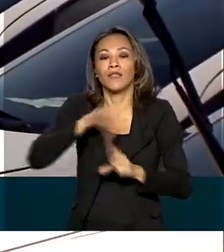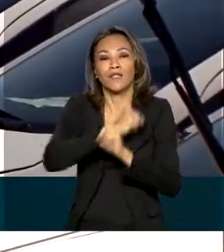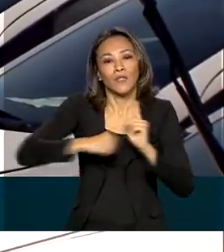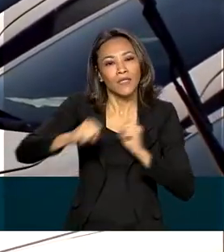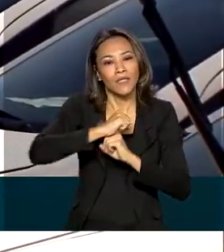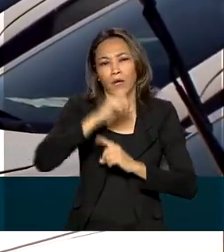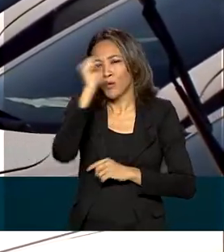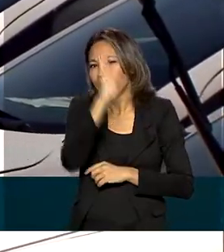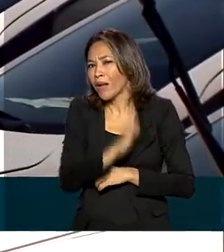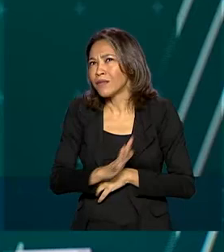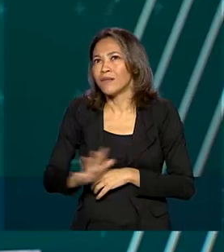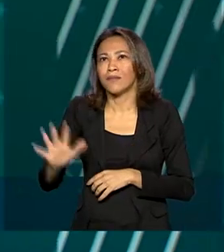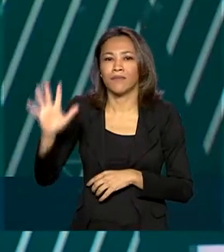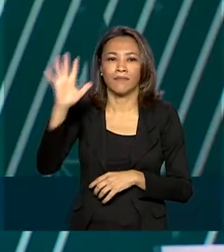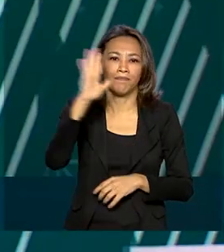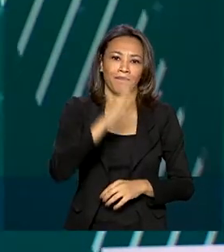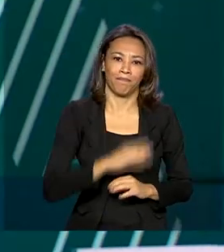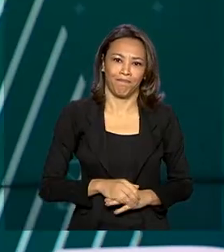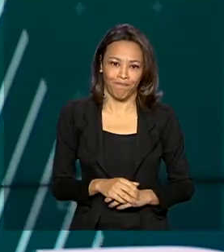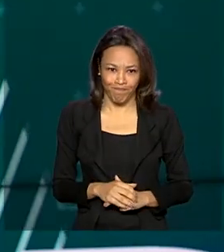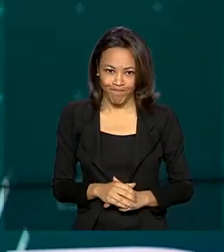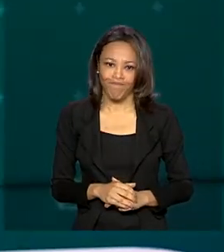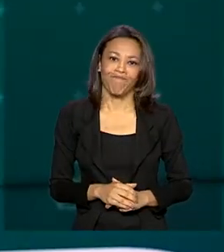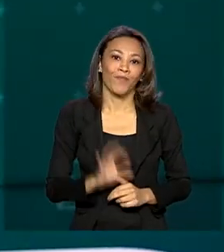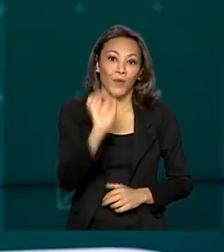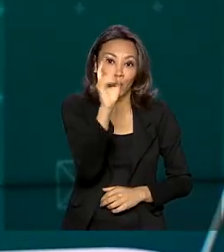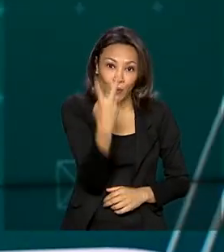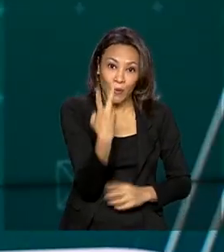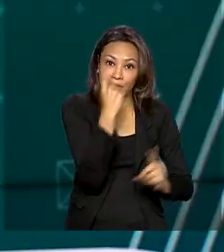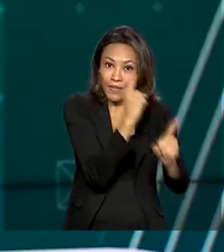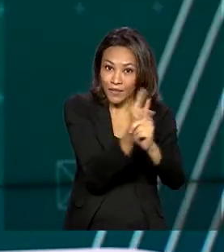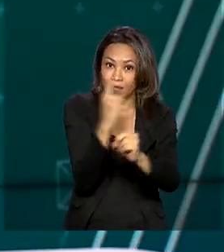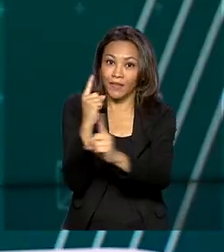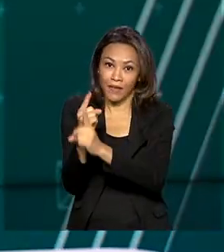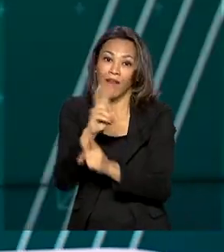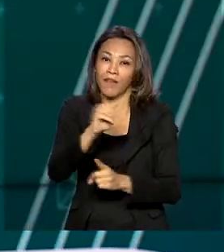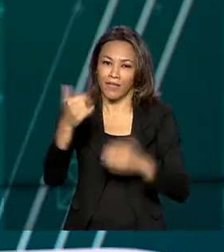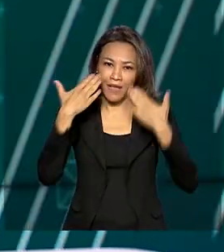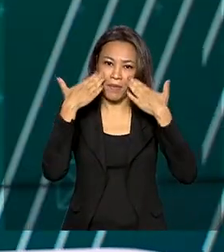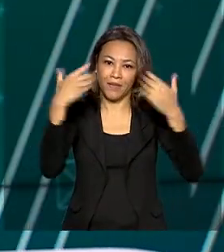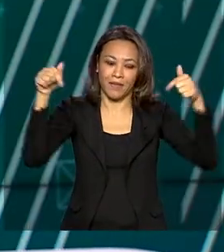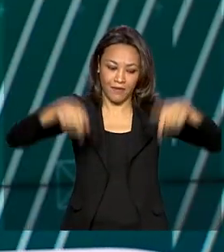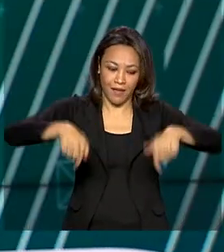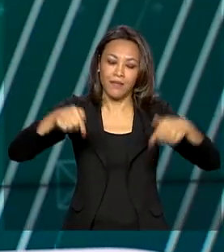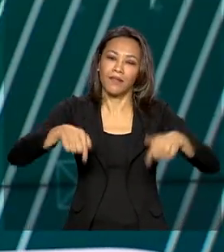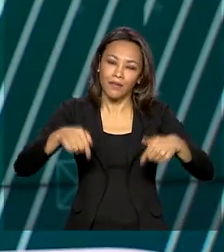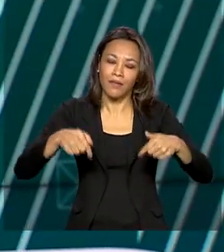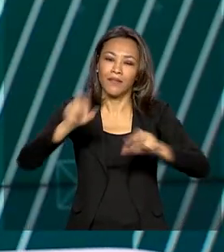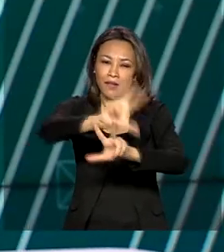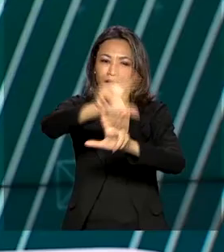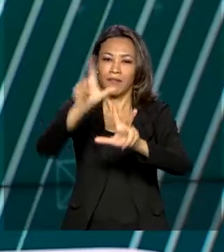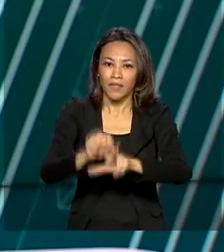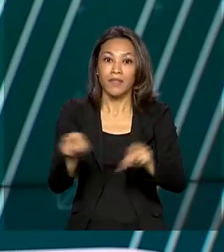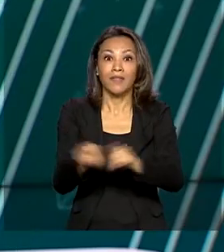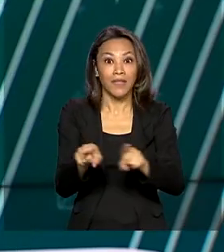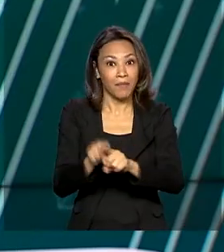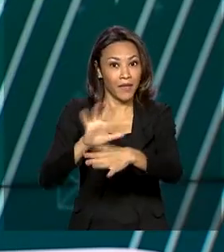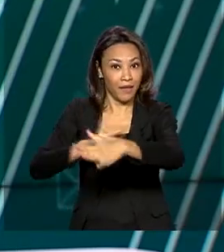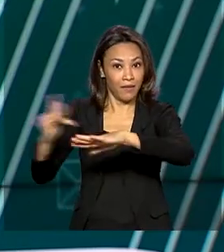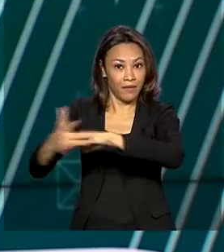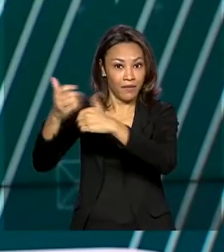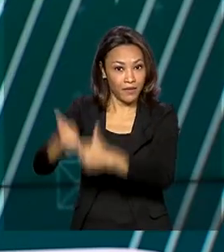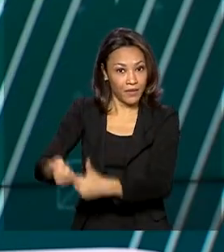em todo o Brasil. Os dois eventos vão ser transmitidos ao vivo aqui pela TV Brasil e também em redes